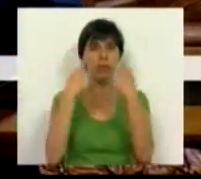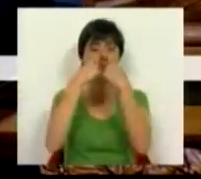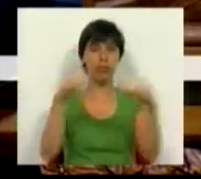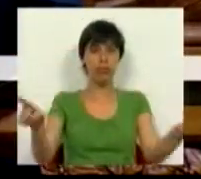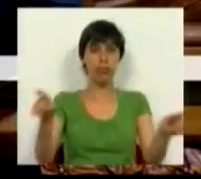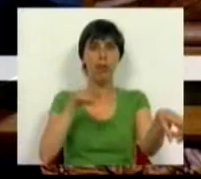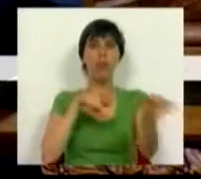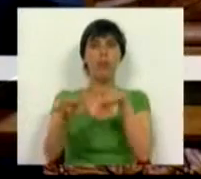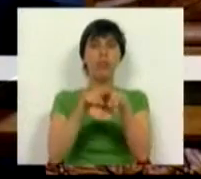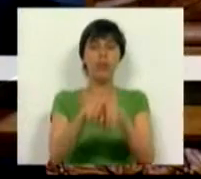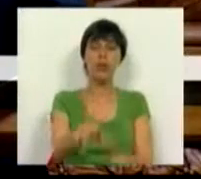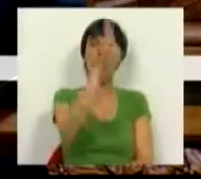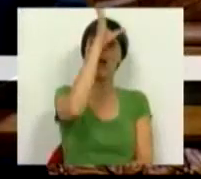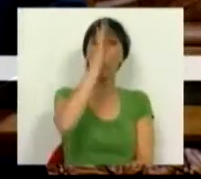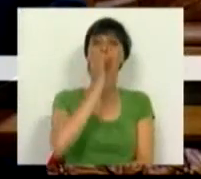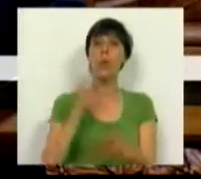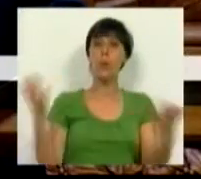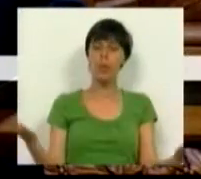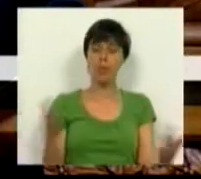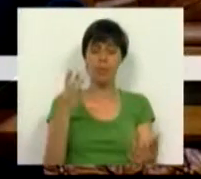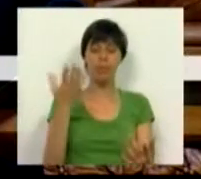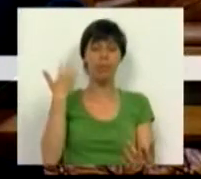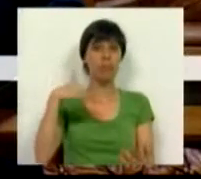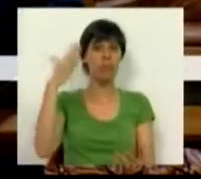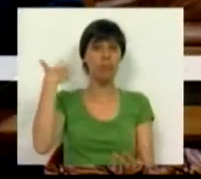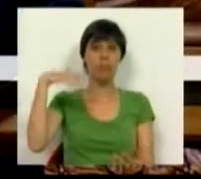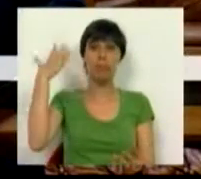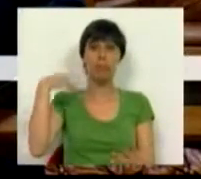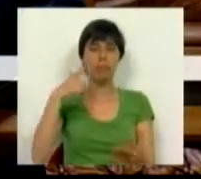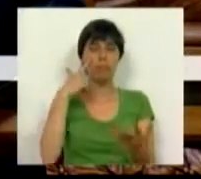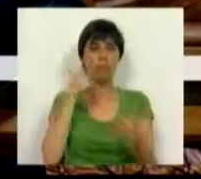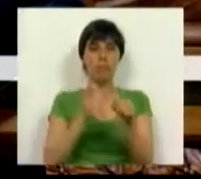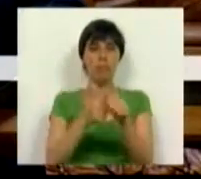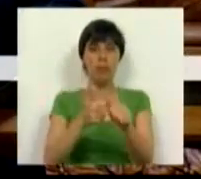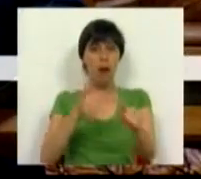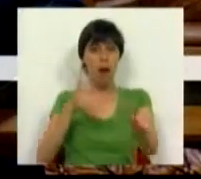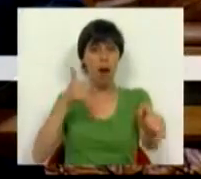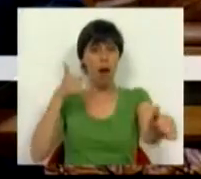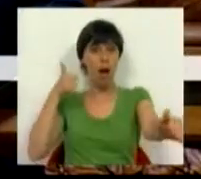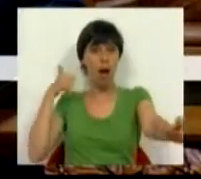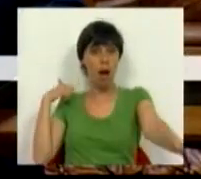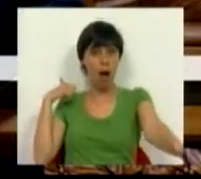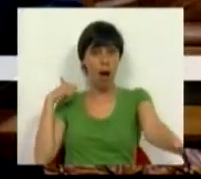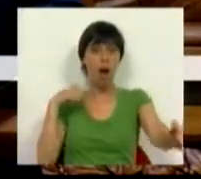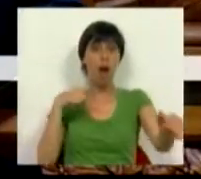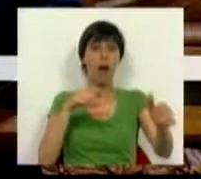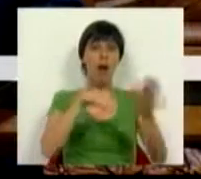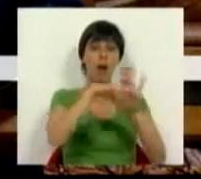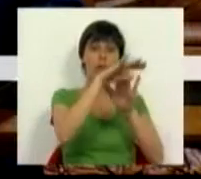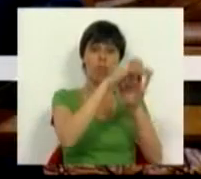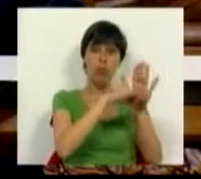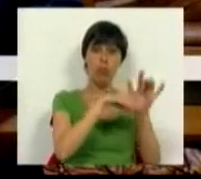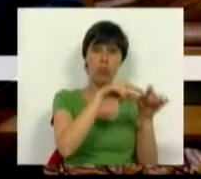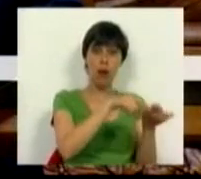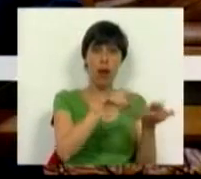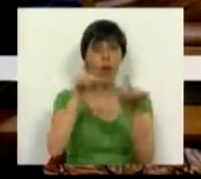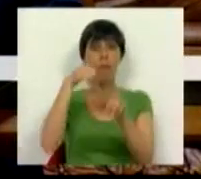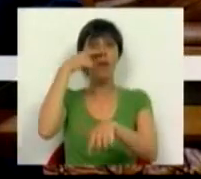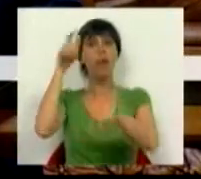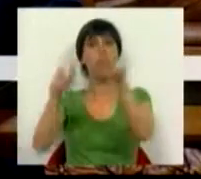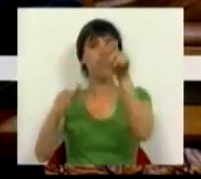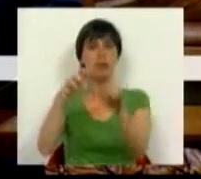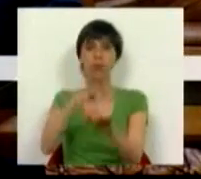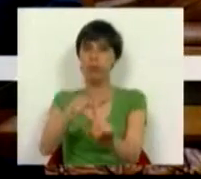político em que o Governo, alguma vez, se distanciou tanto quer do seu programa, quer dos